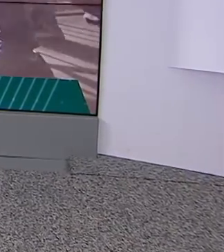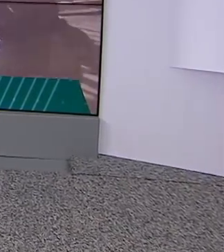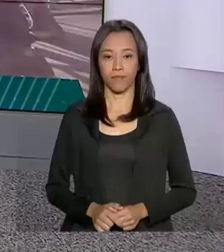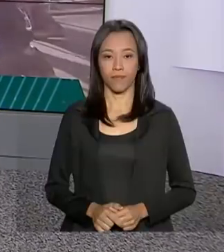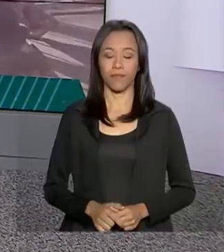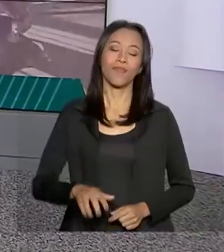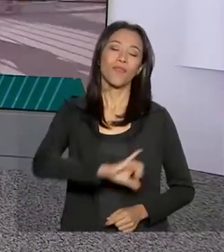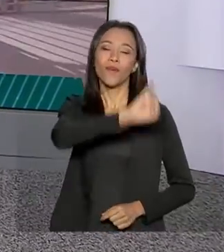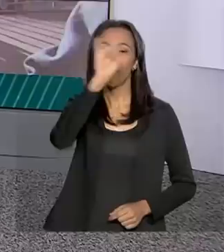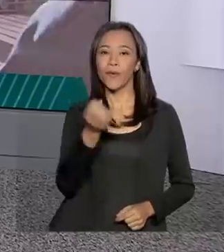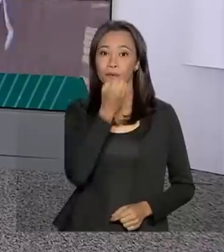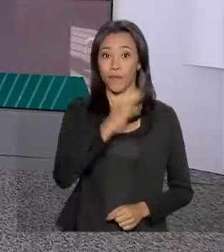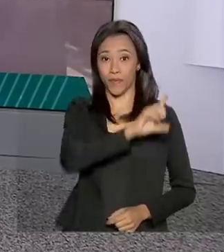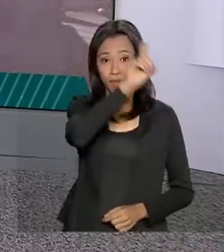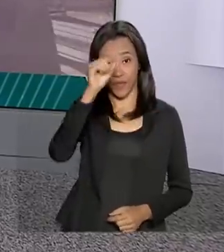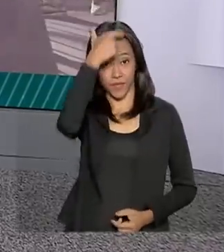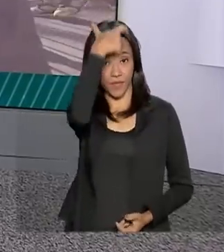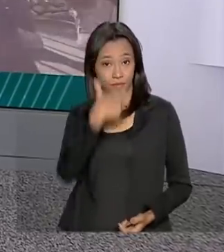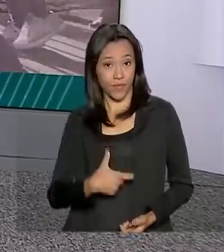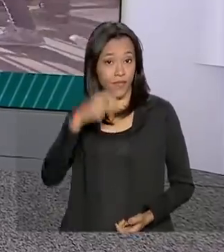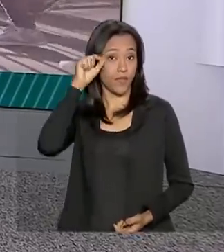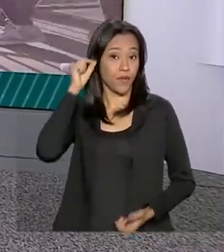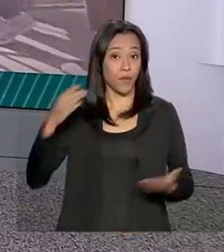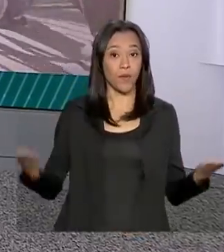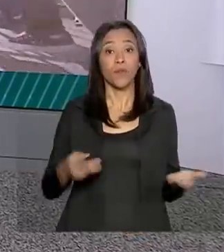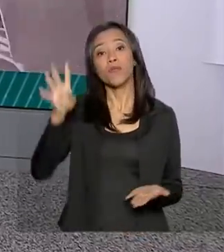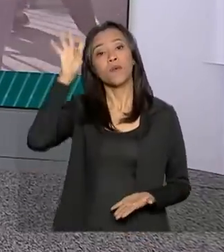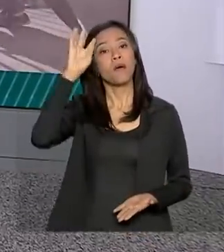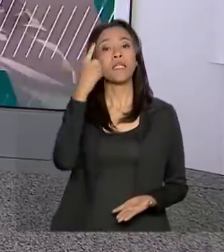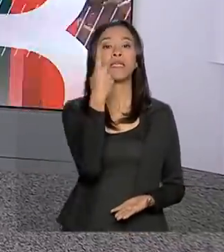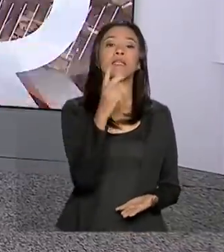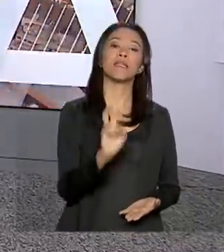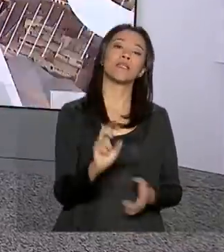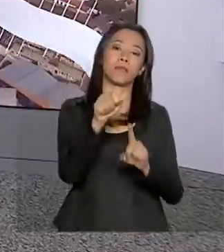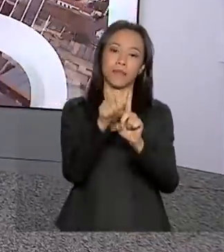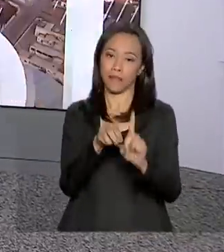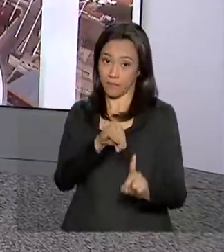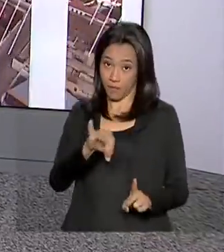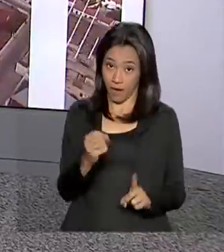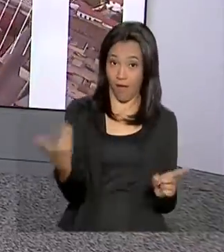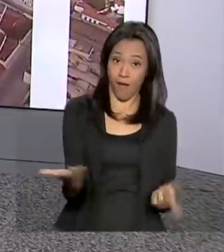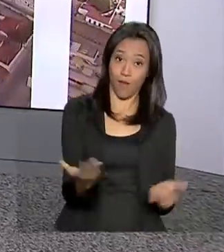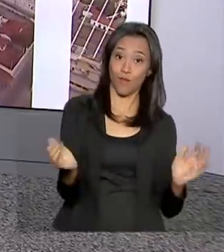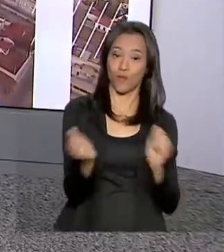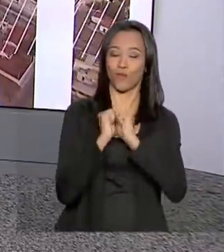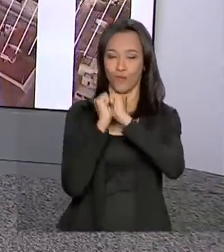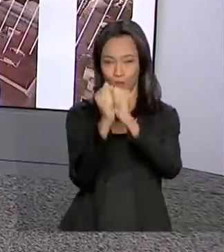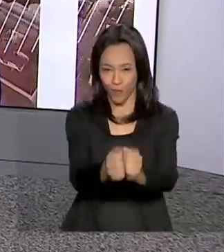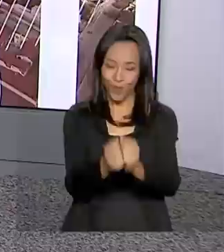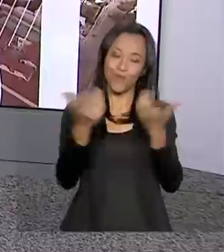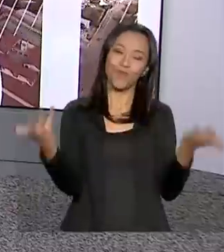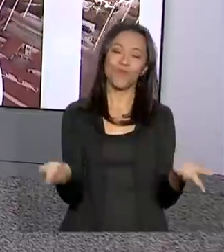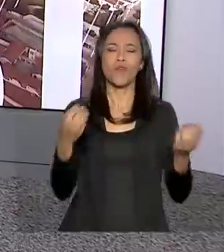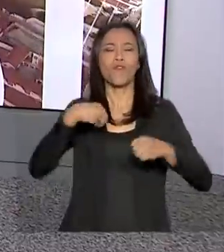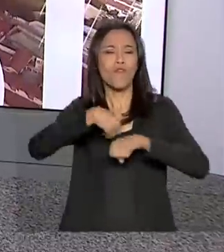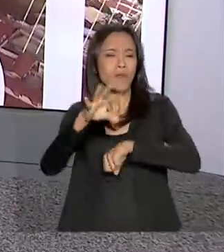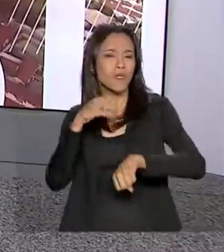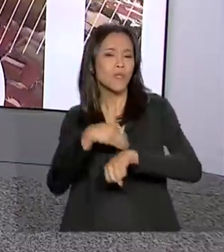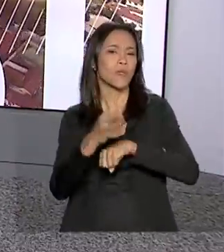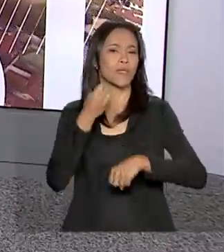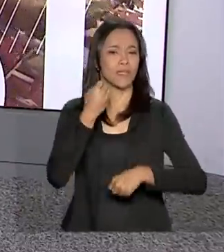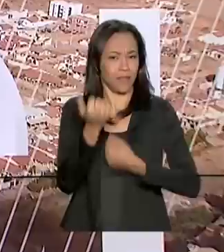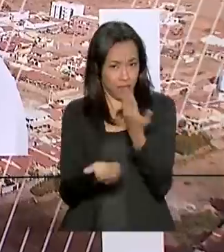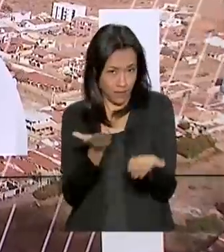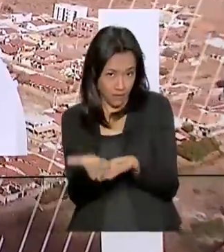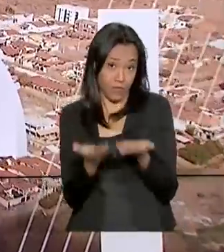Olá, bom dia, eu sou Carla Vatier, hoje é quarta-feira, 15 de maio. A partir de agora, estamos juntos no Brasil em Dia, com muita informação e serviço